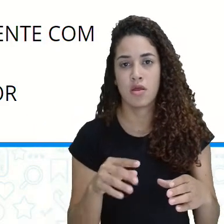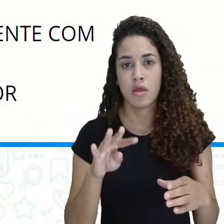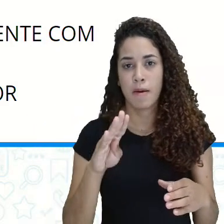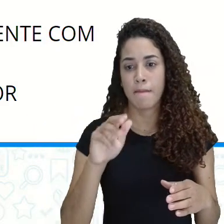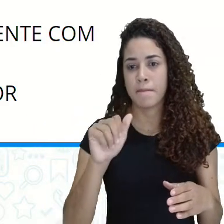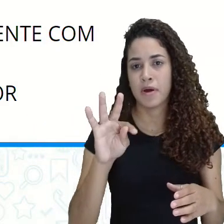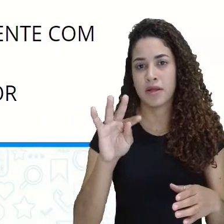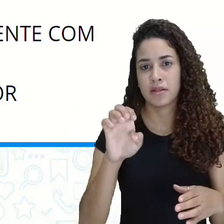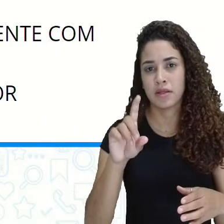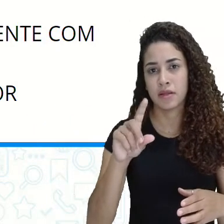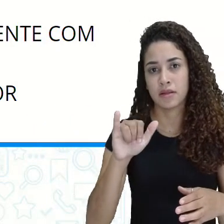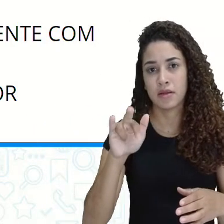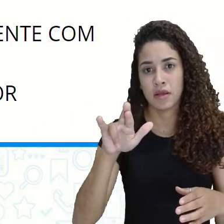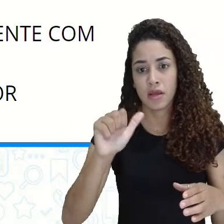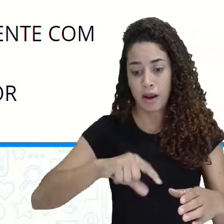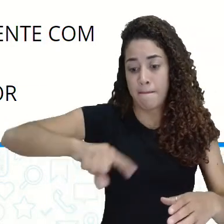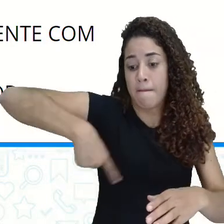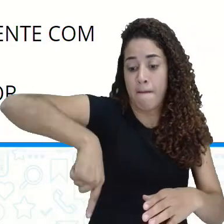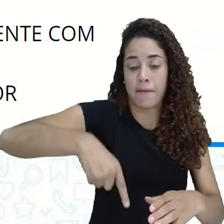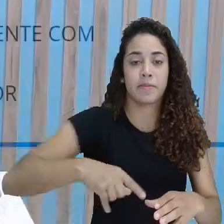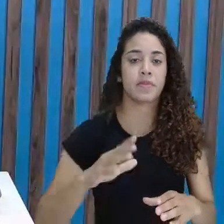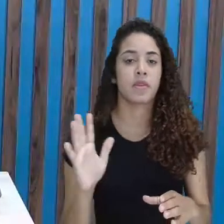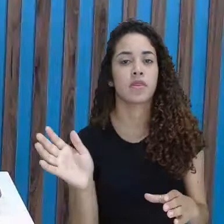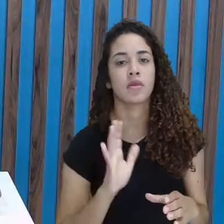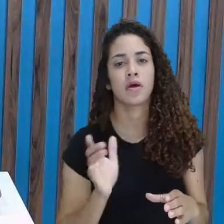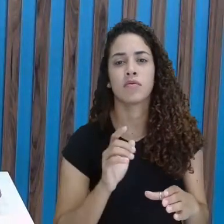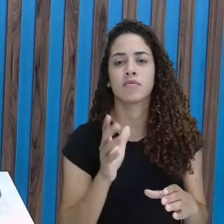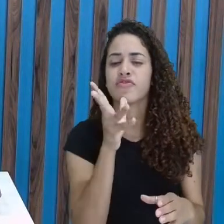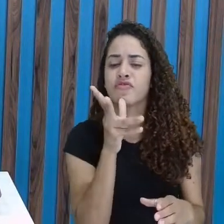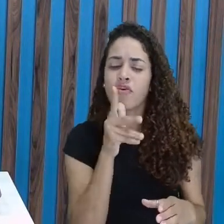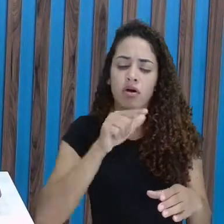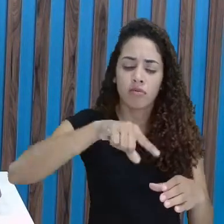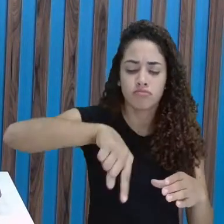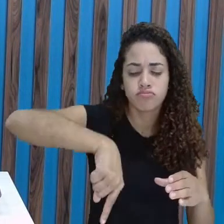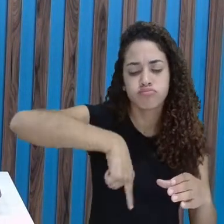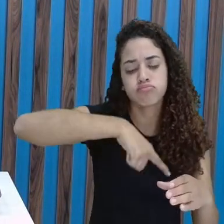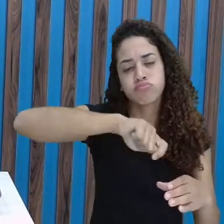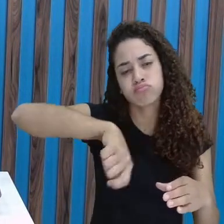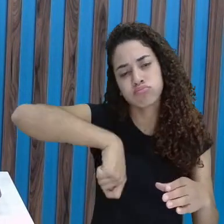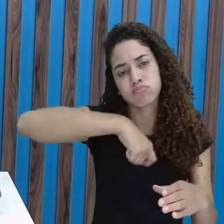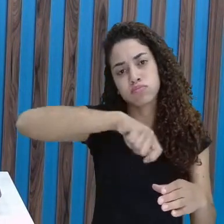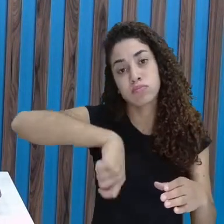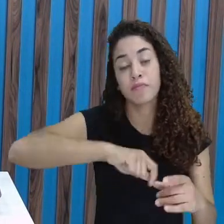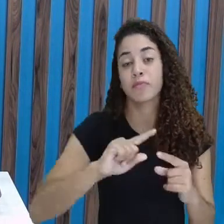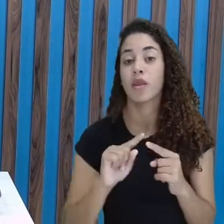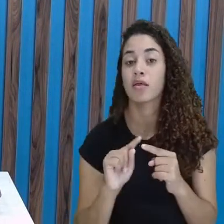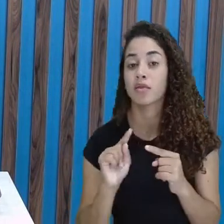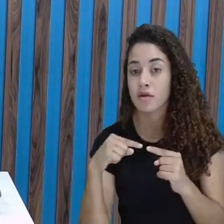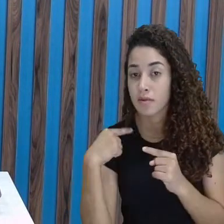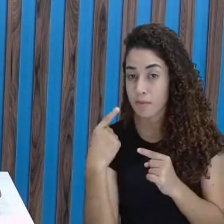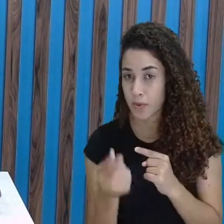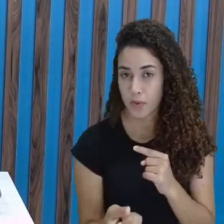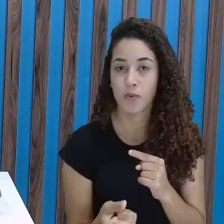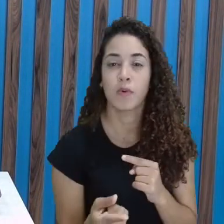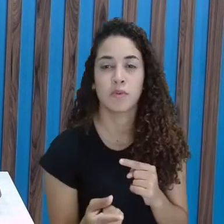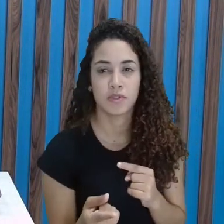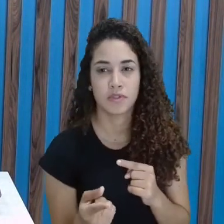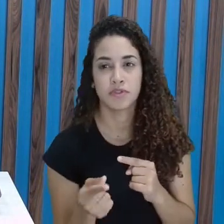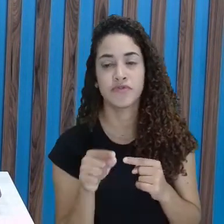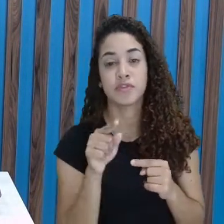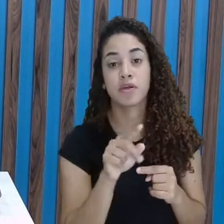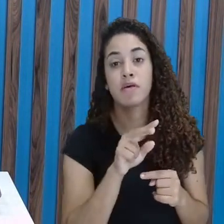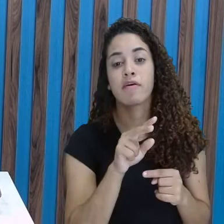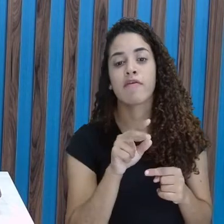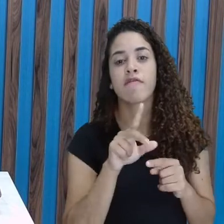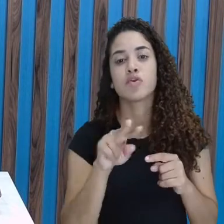certo? Aí, você vai misturar lentamente, bem devagarzinho. Depois, você vai levar